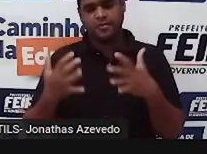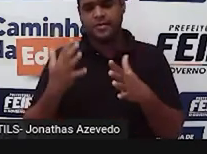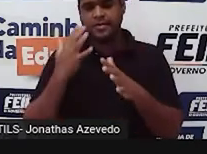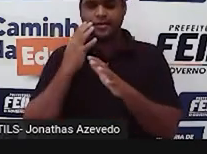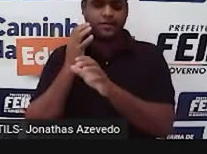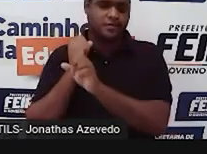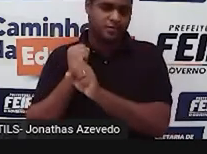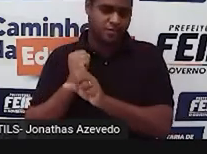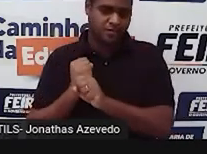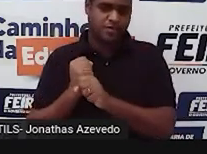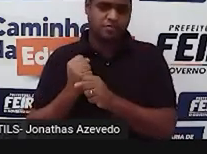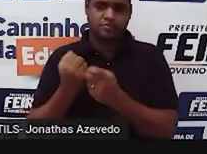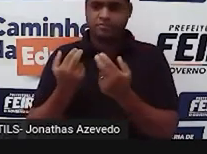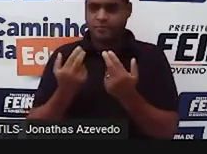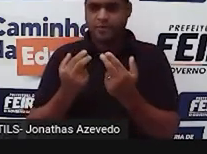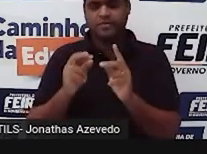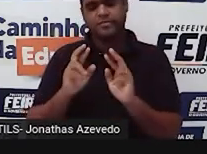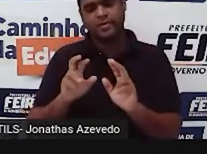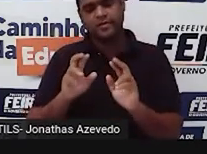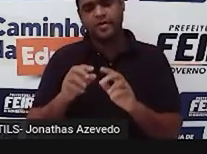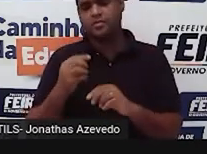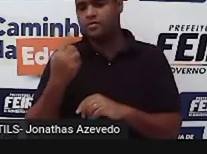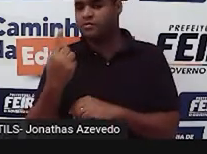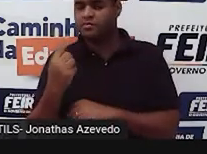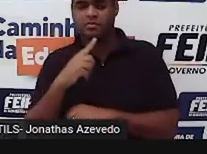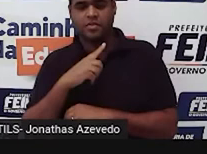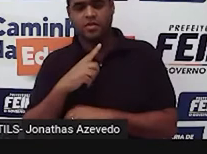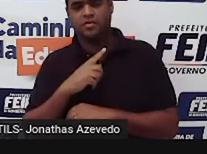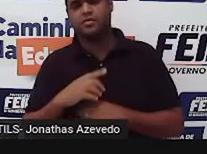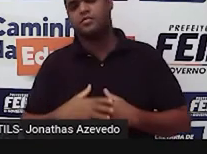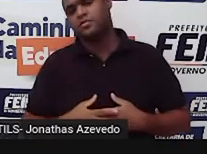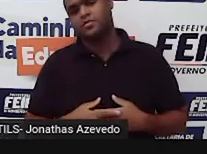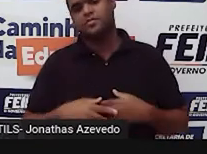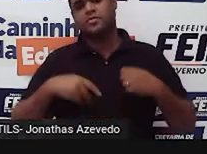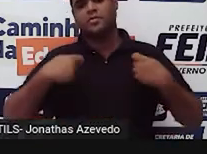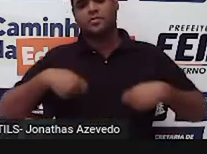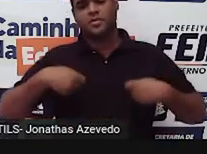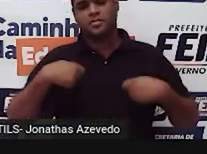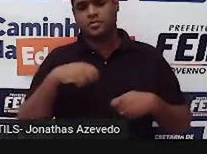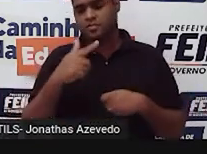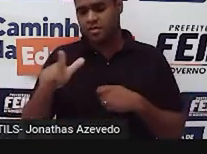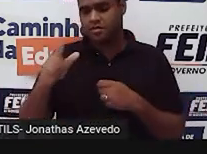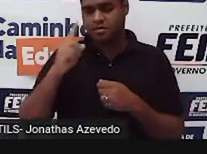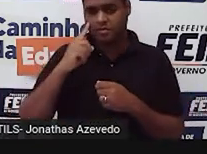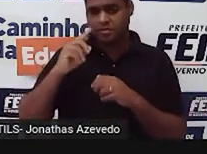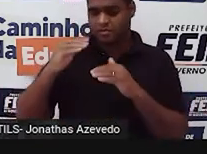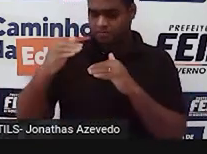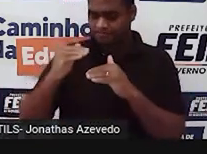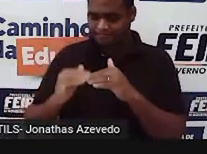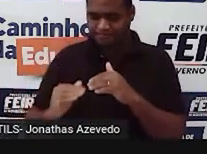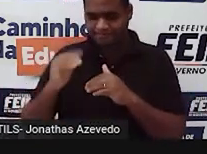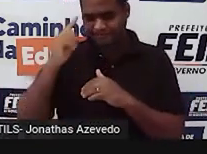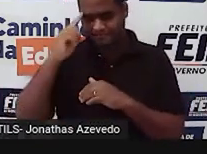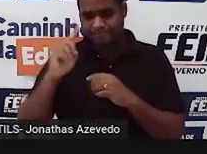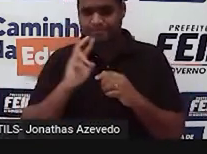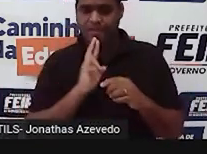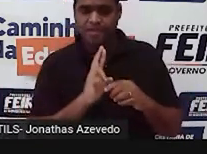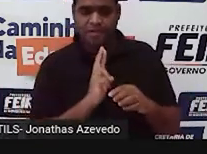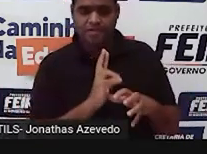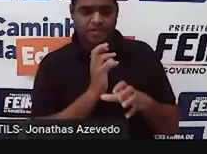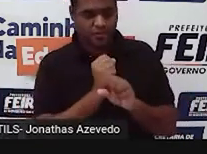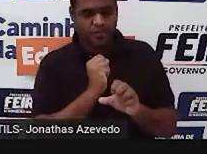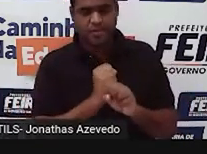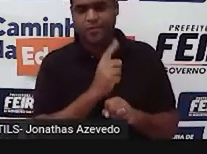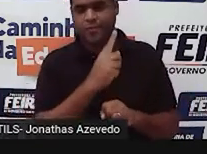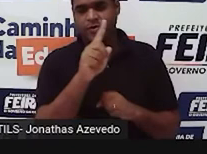a soma dos outros dois lados. Um lado precisa ser menor do que o resultado da soma dos